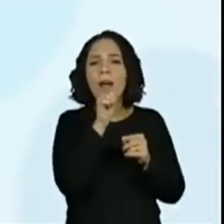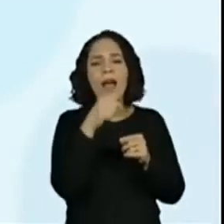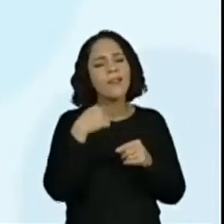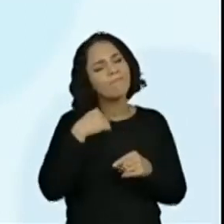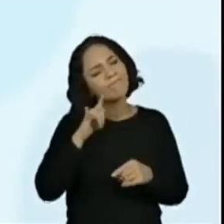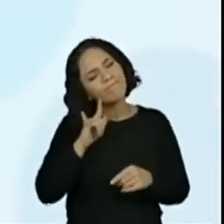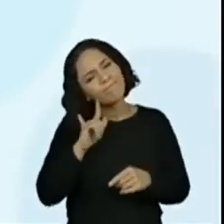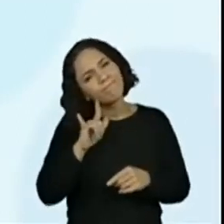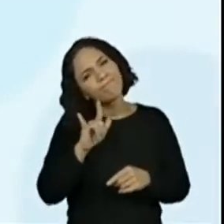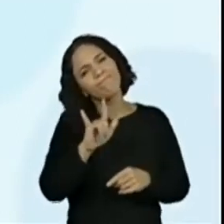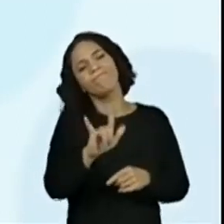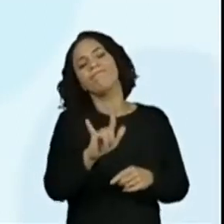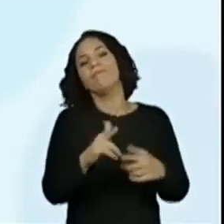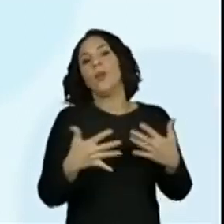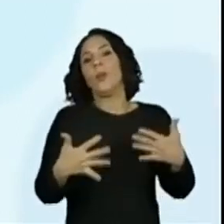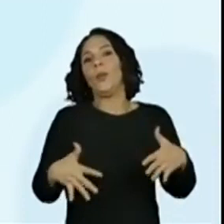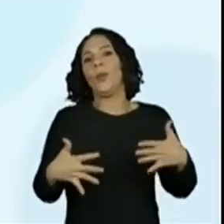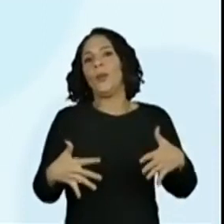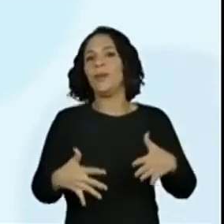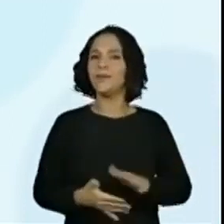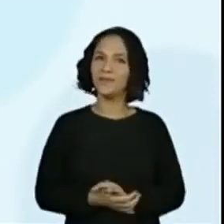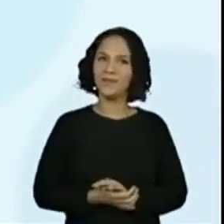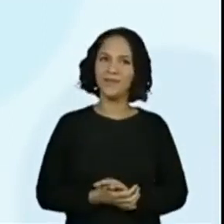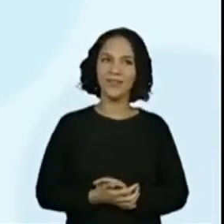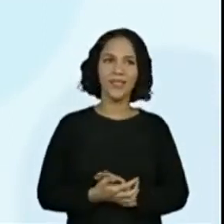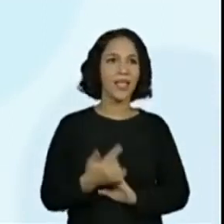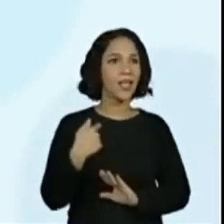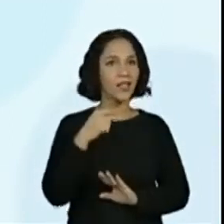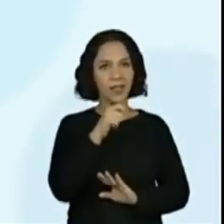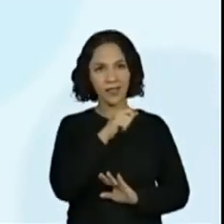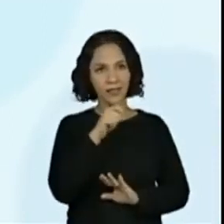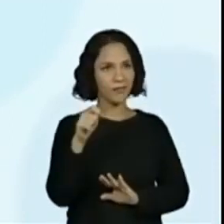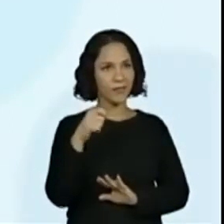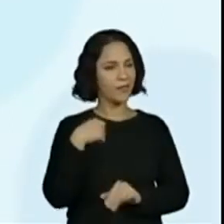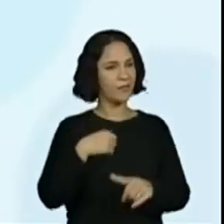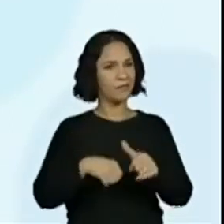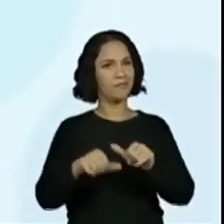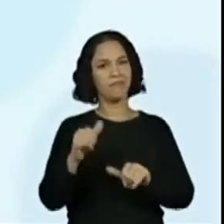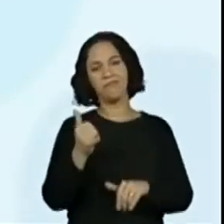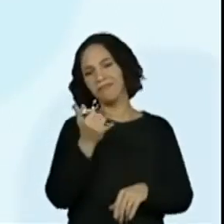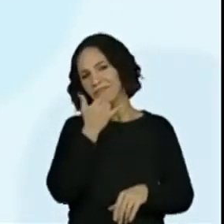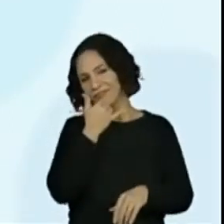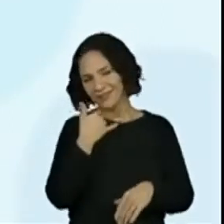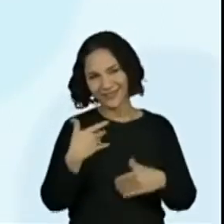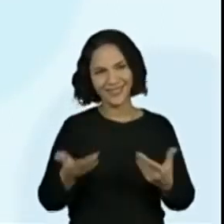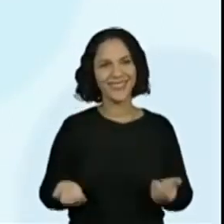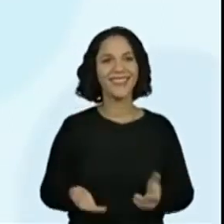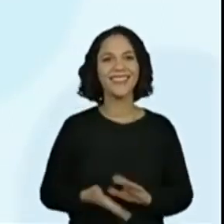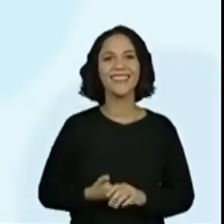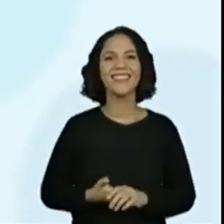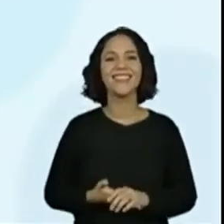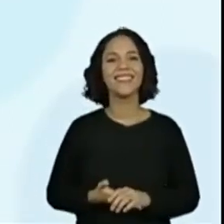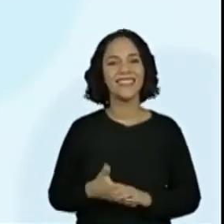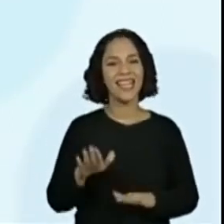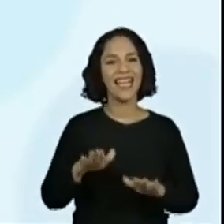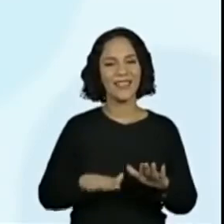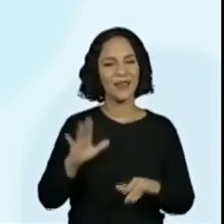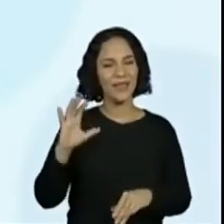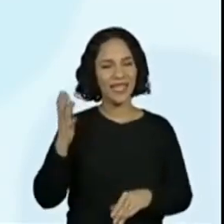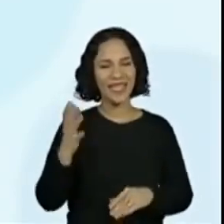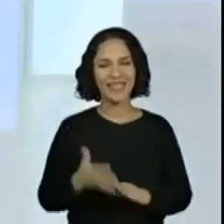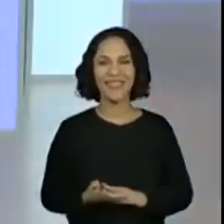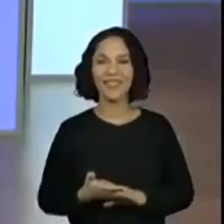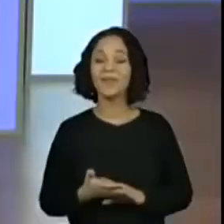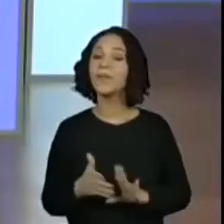bastante. Eu fui trocar o traço pelo corrido. Acabei me desconcentrando. A gente faz isso às vezes.